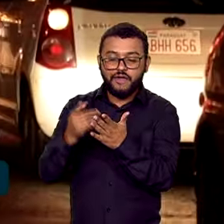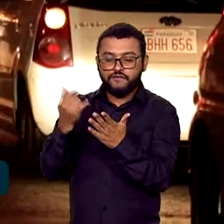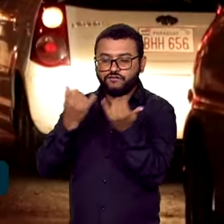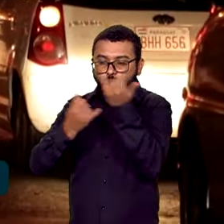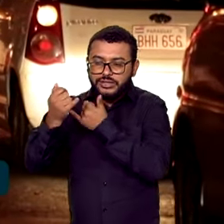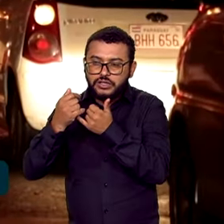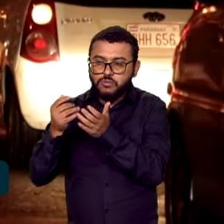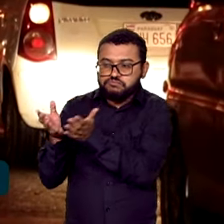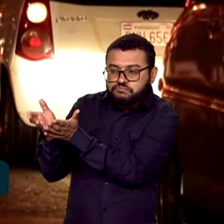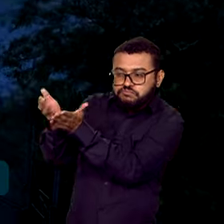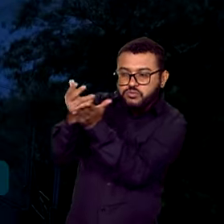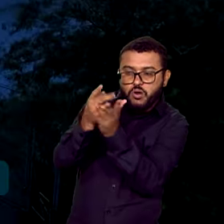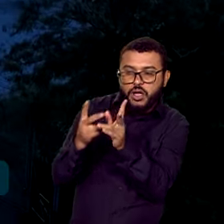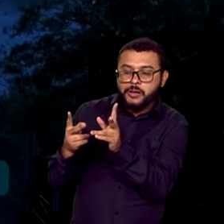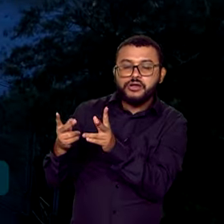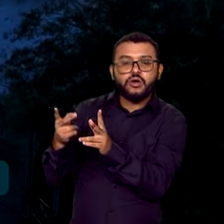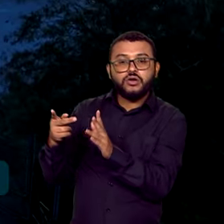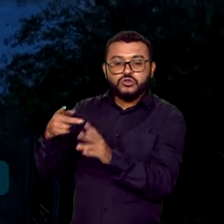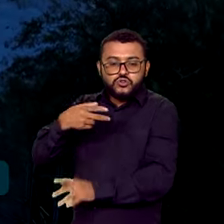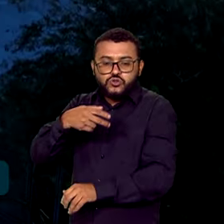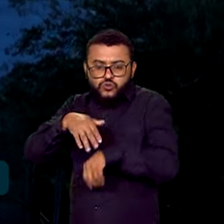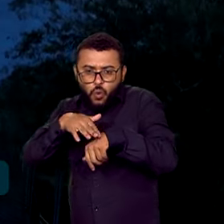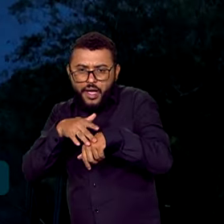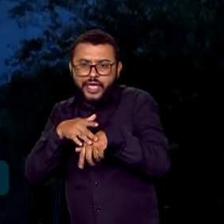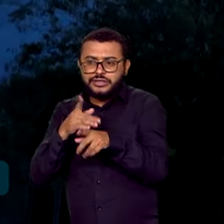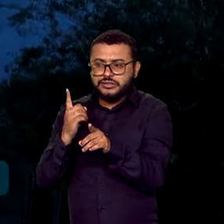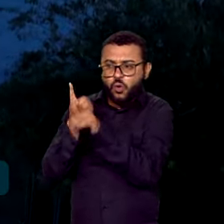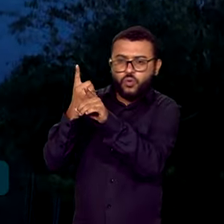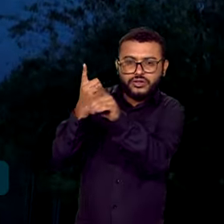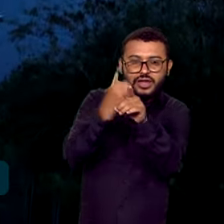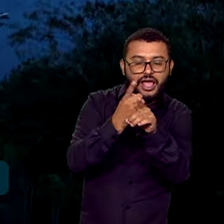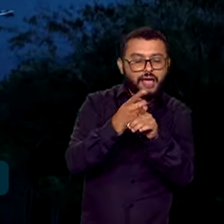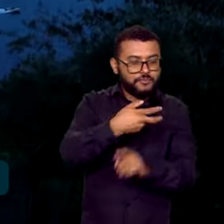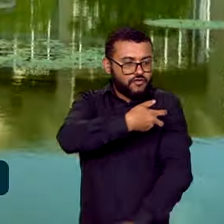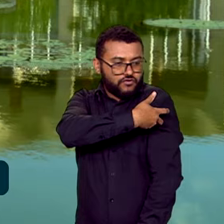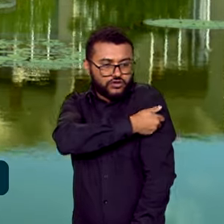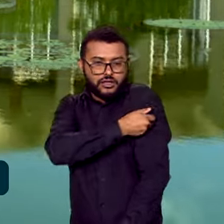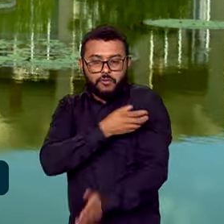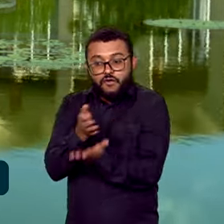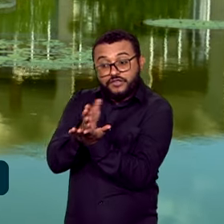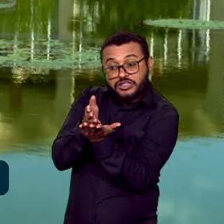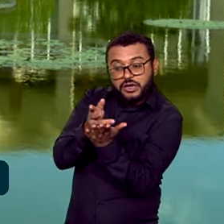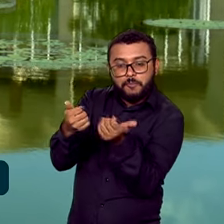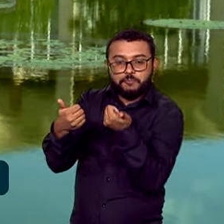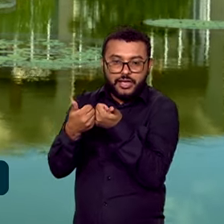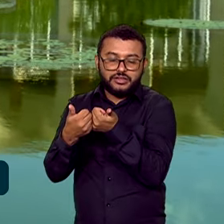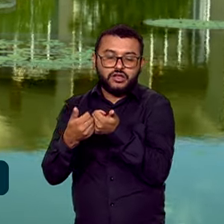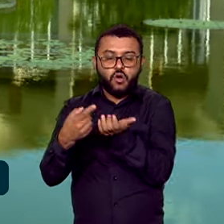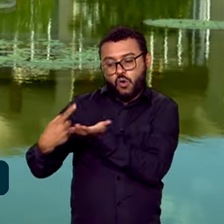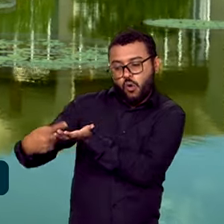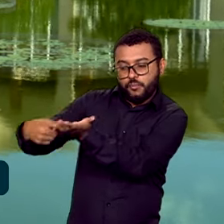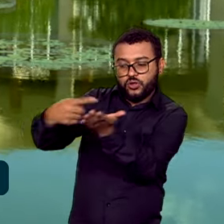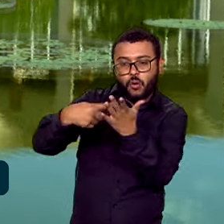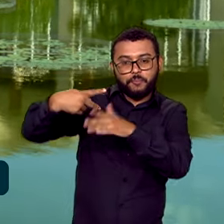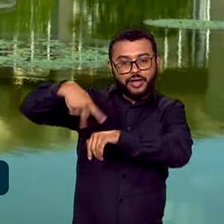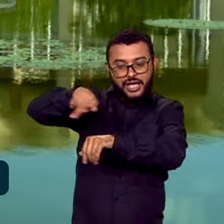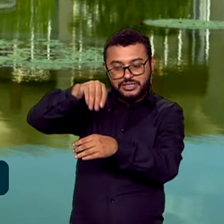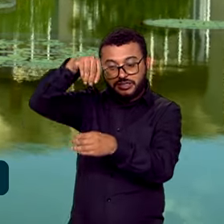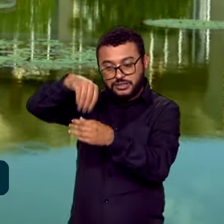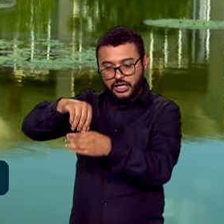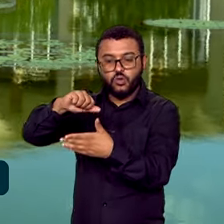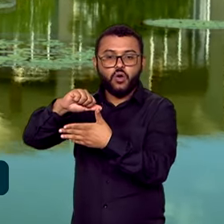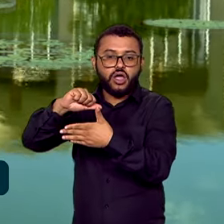a mapear as doenças e buscar soluções, como vacinação nas fronteiras. Além dos acordos entre os países membros do